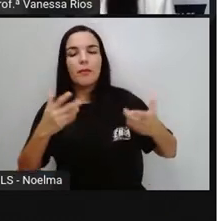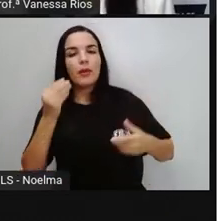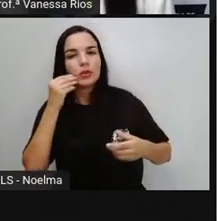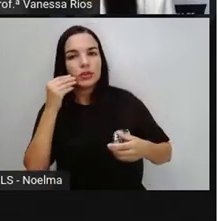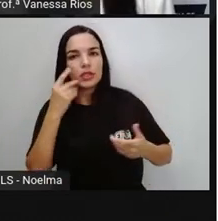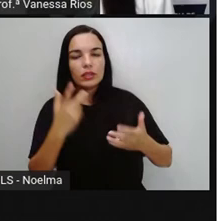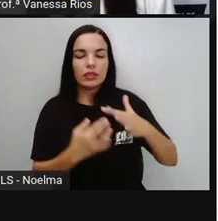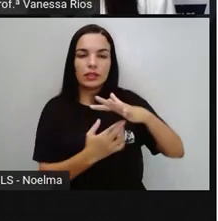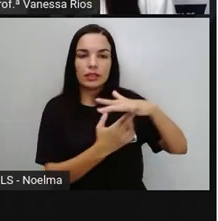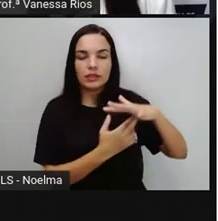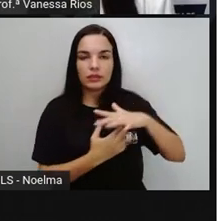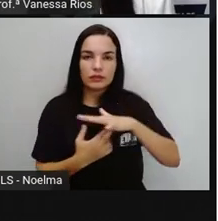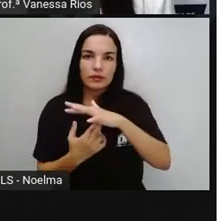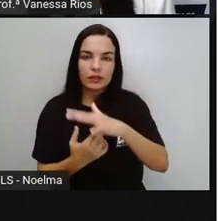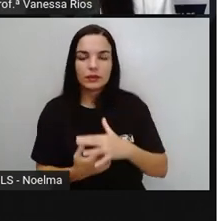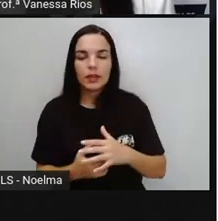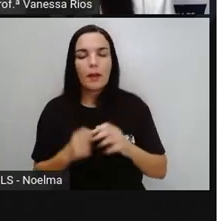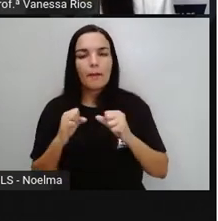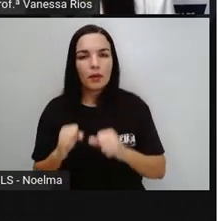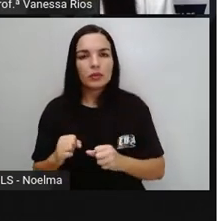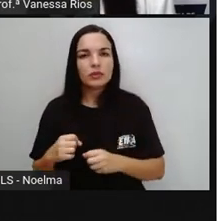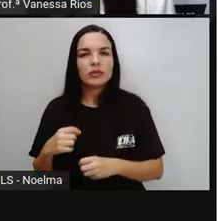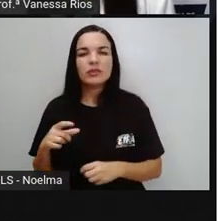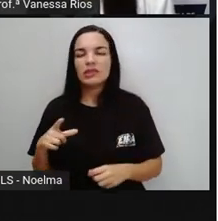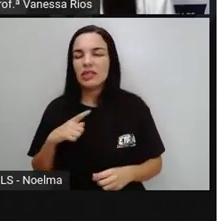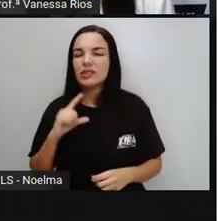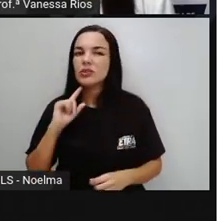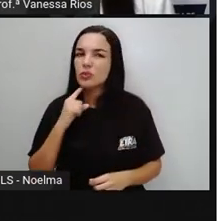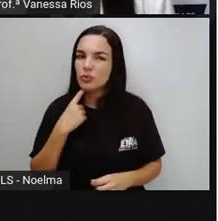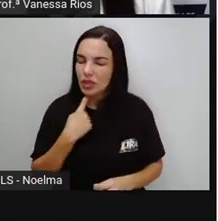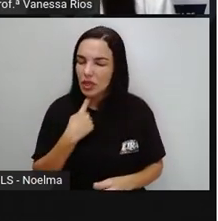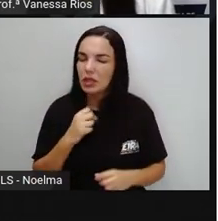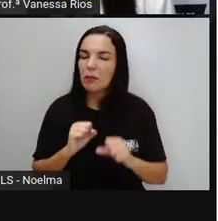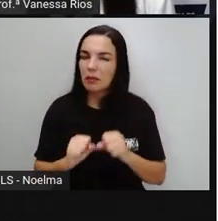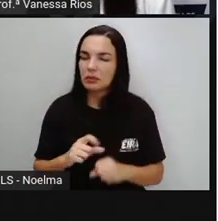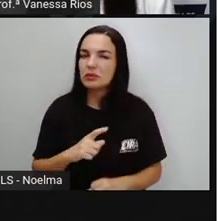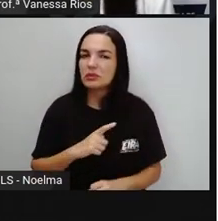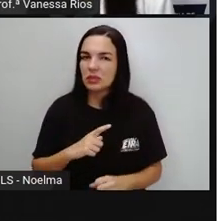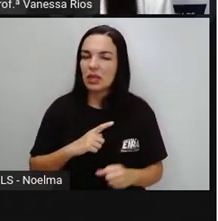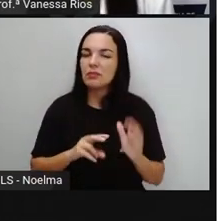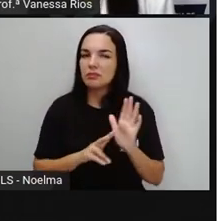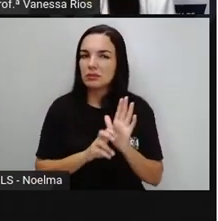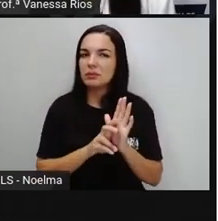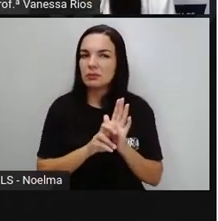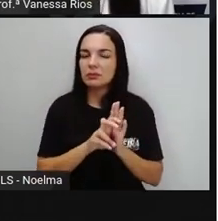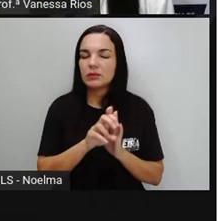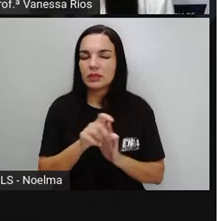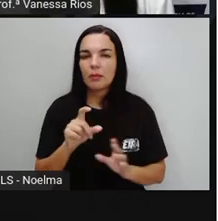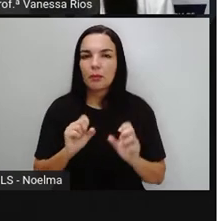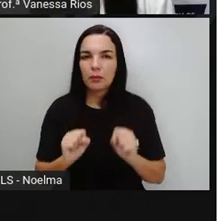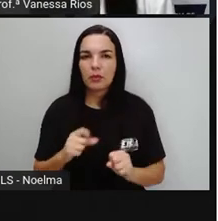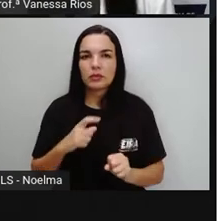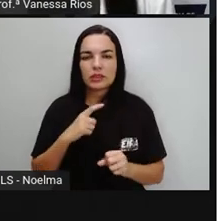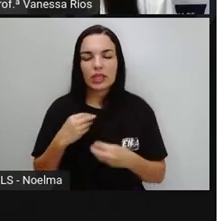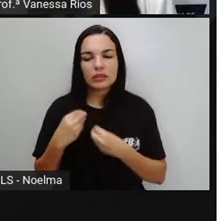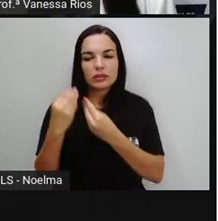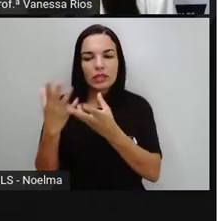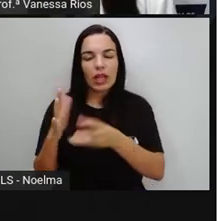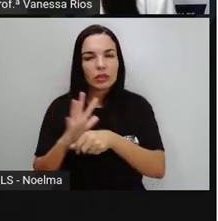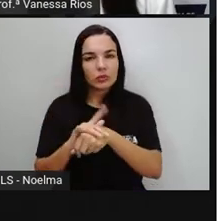livres Também podem trazer sujeira Trazer contaminação Microorganismos Que vão prejudicar As pessoas